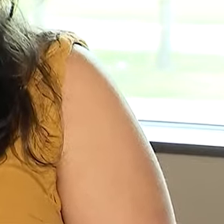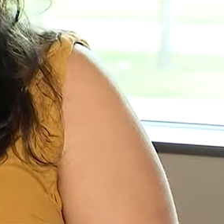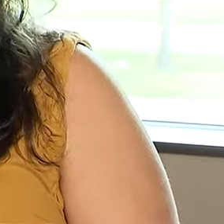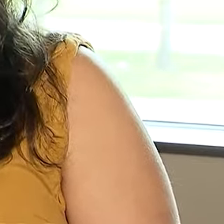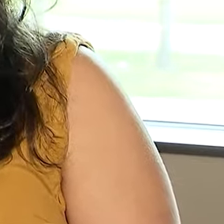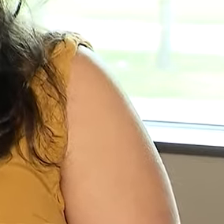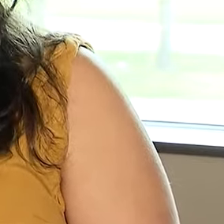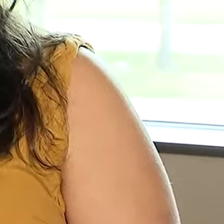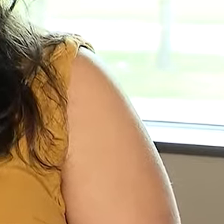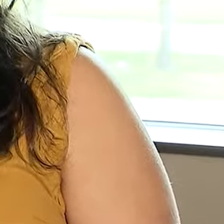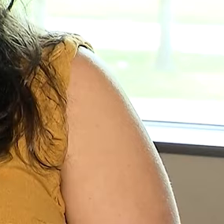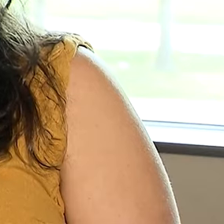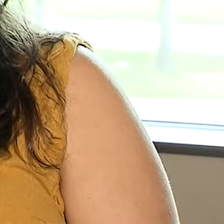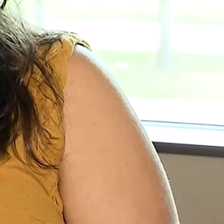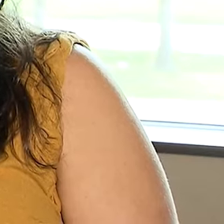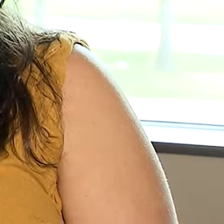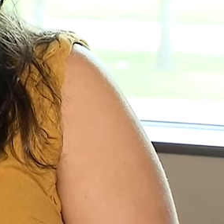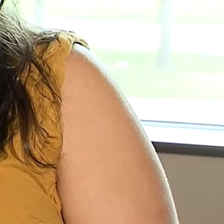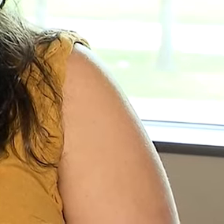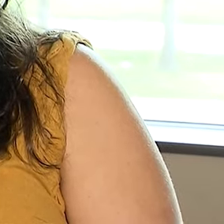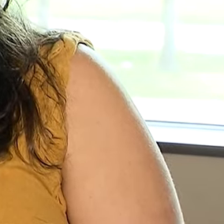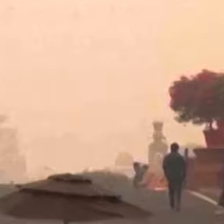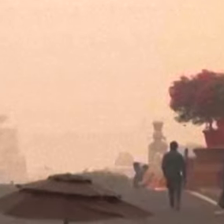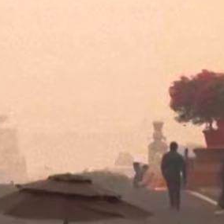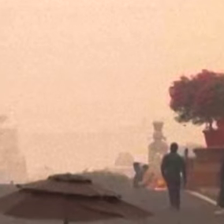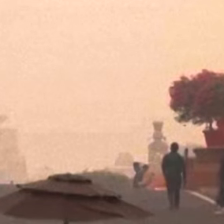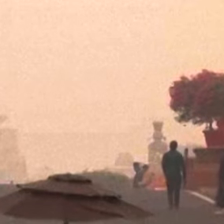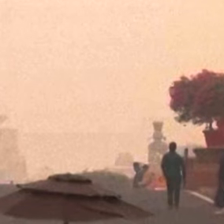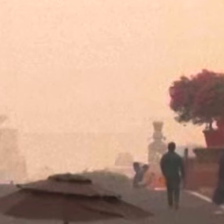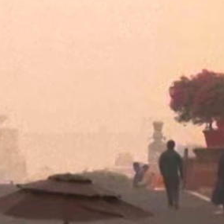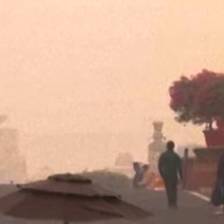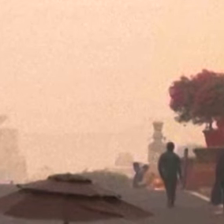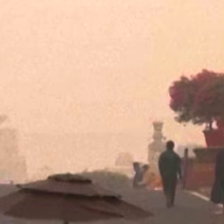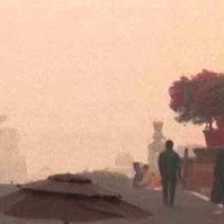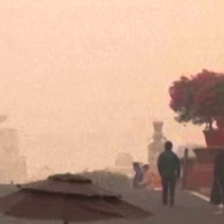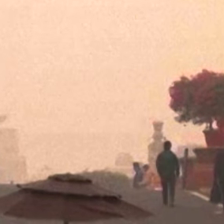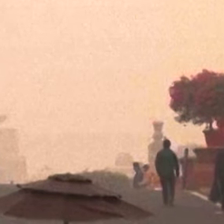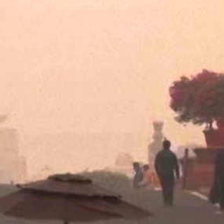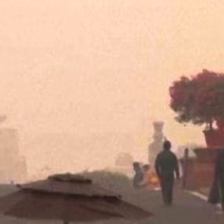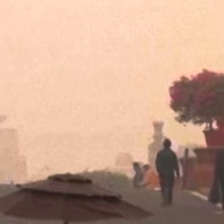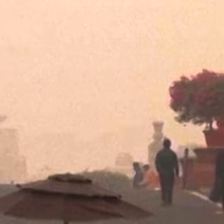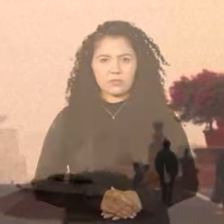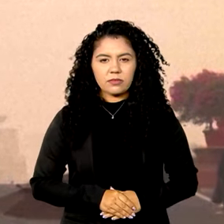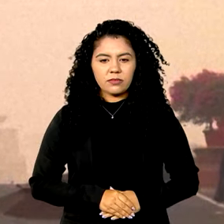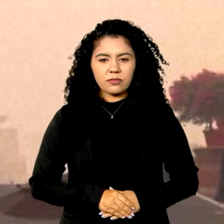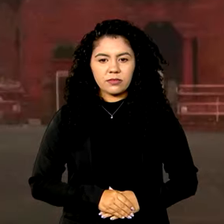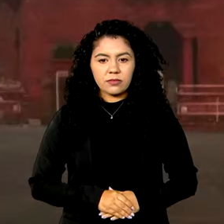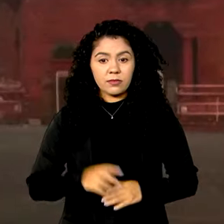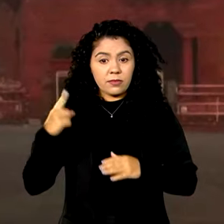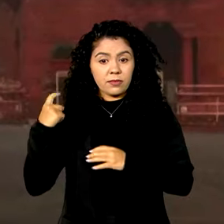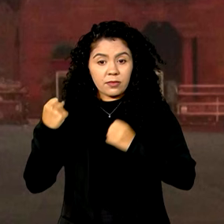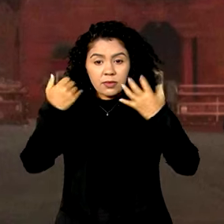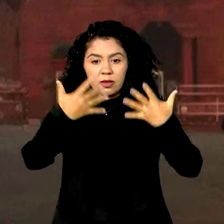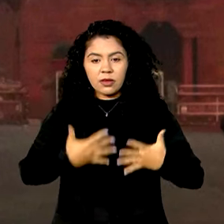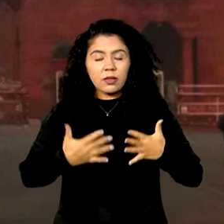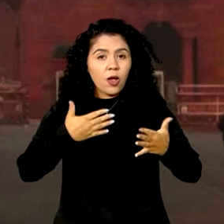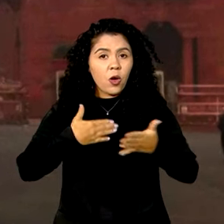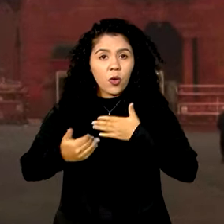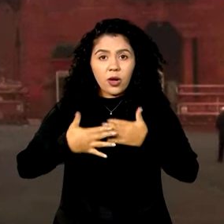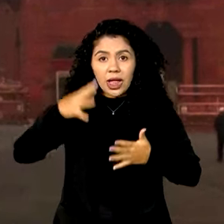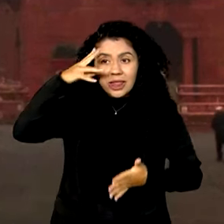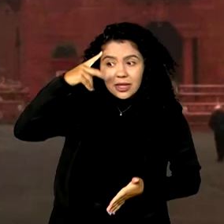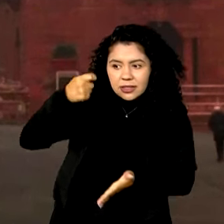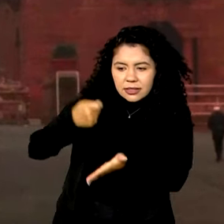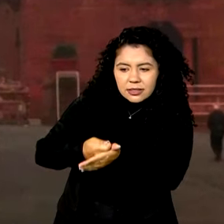concentram 80% das emissões de gás de efeito estufa. Então, qualquer coisa que eles decidam fazer vai ter um impacto muito